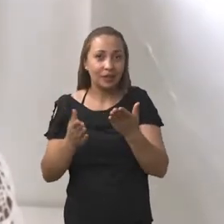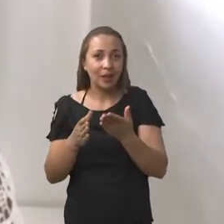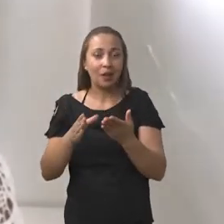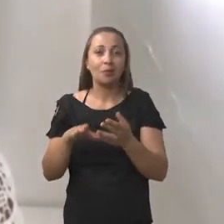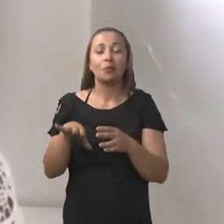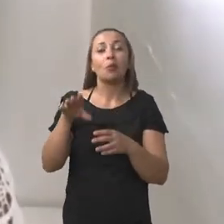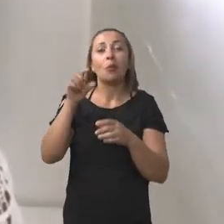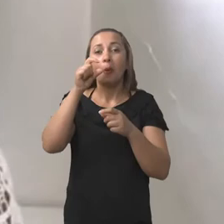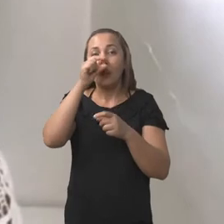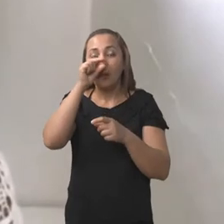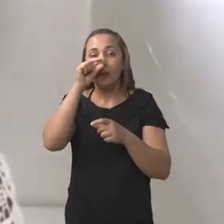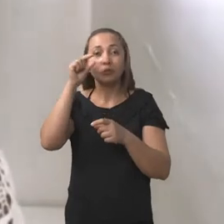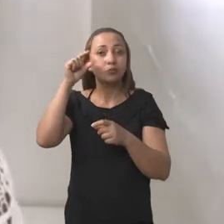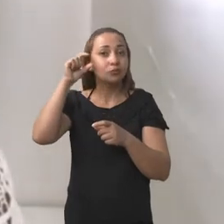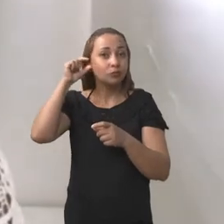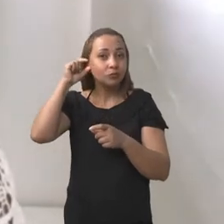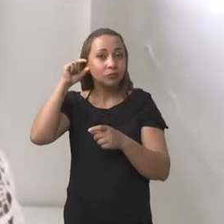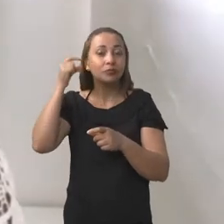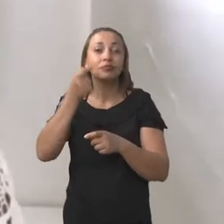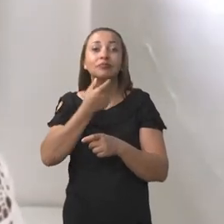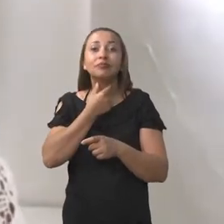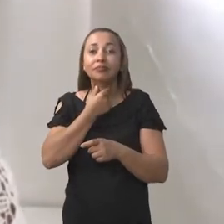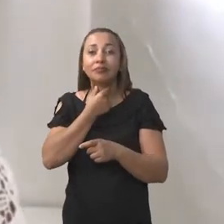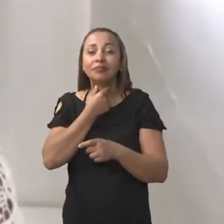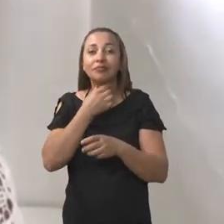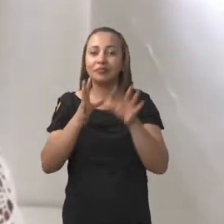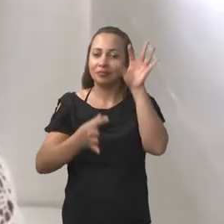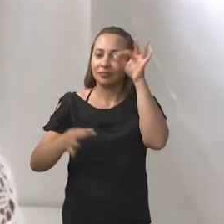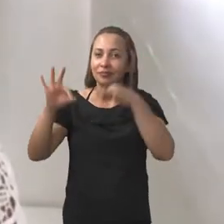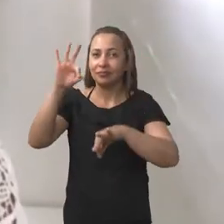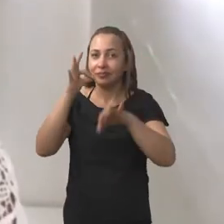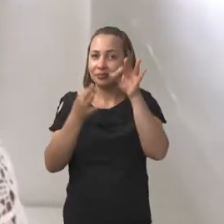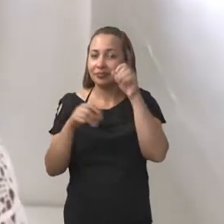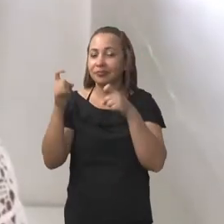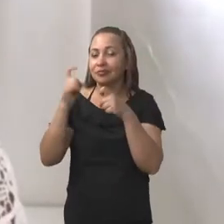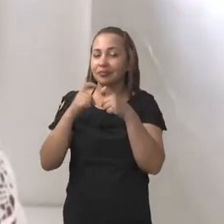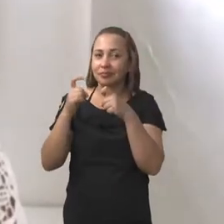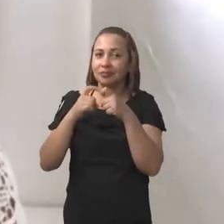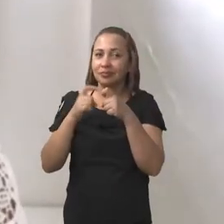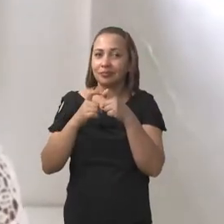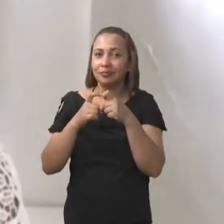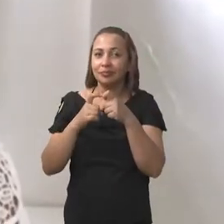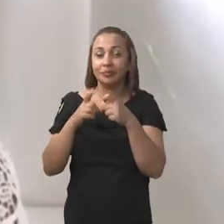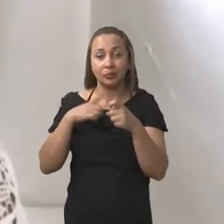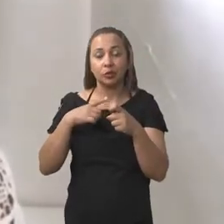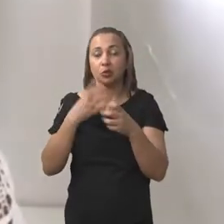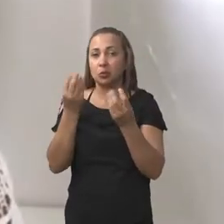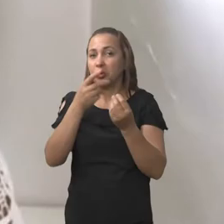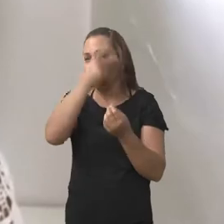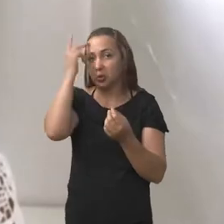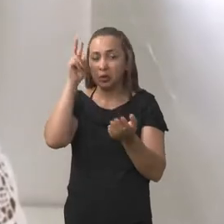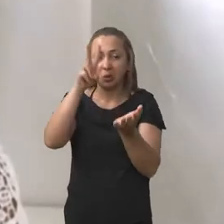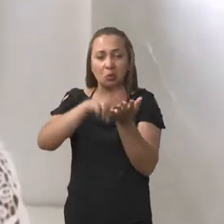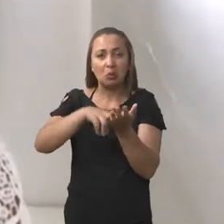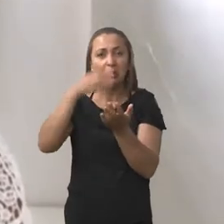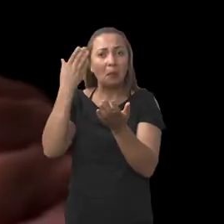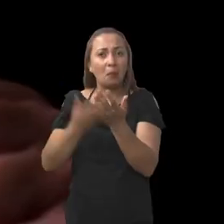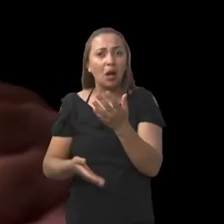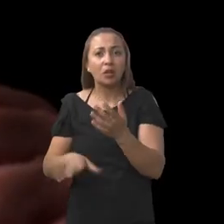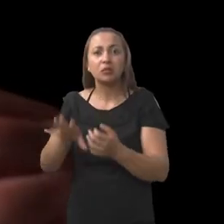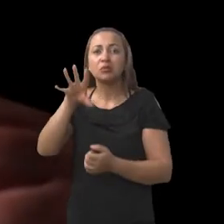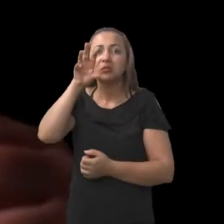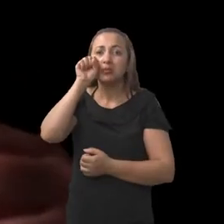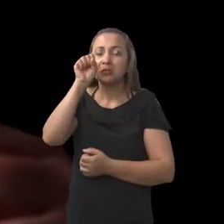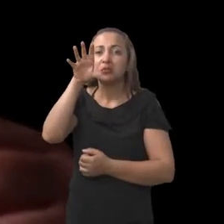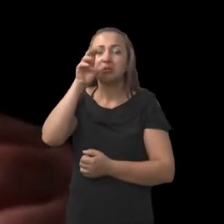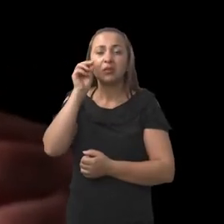ambulatório. E eu percebi que havia uma demanda muito grande de pacientes pós-Covid com perda